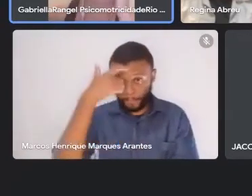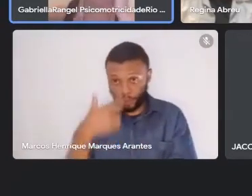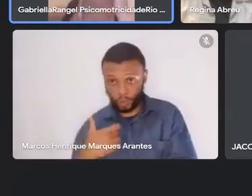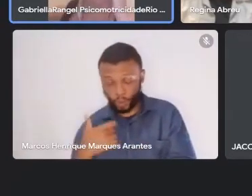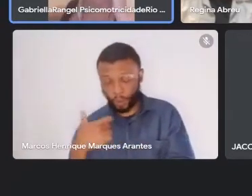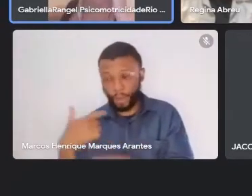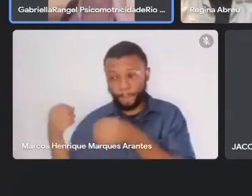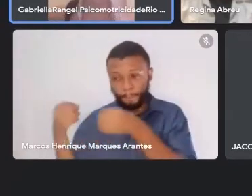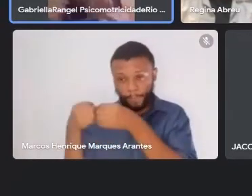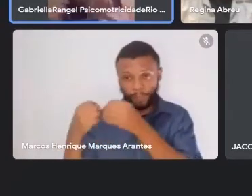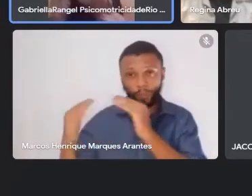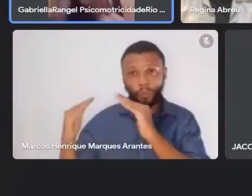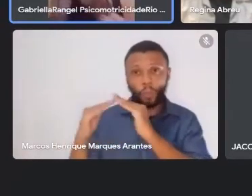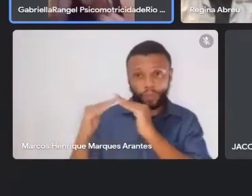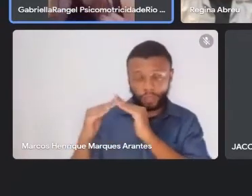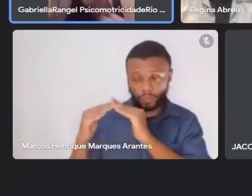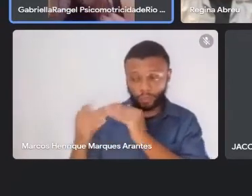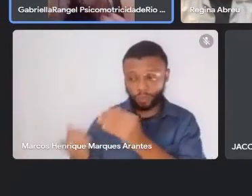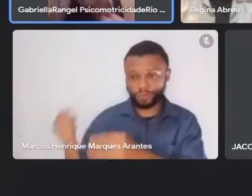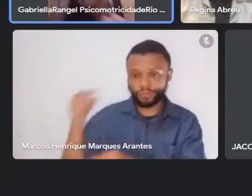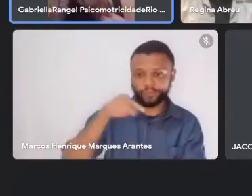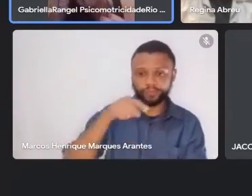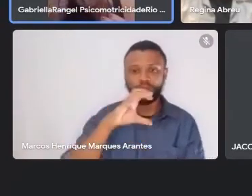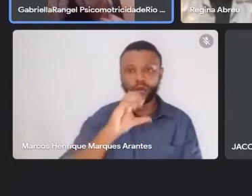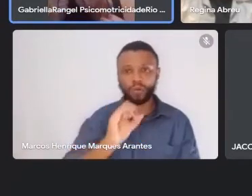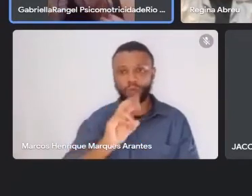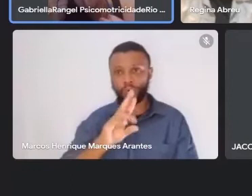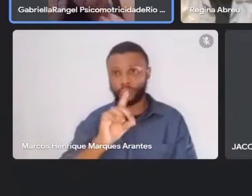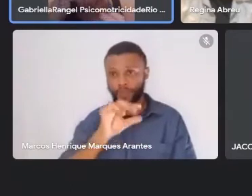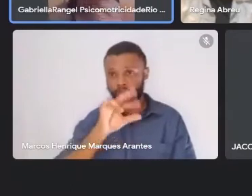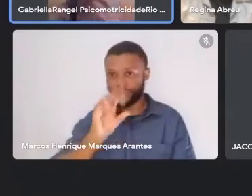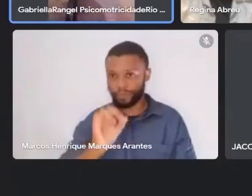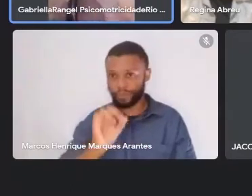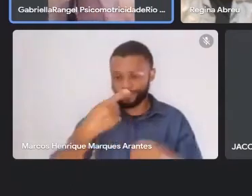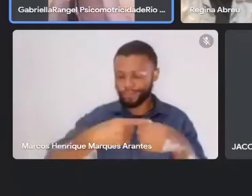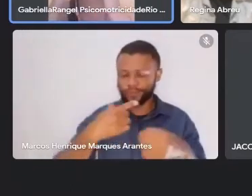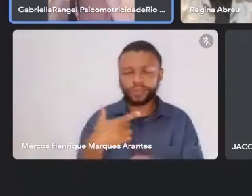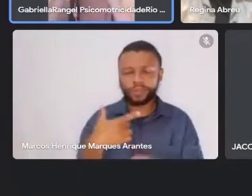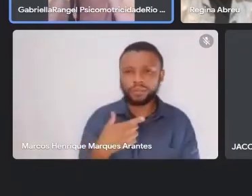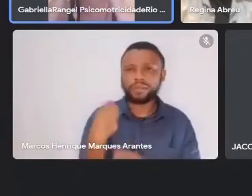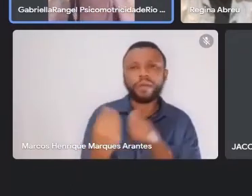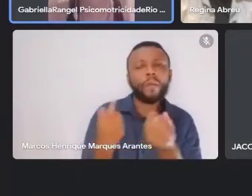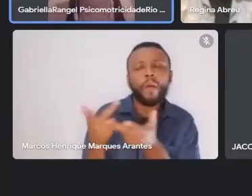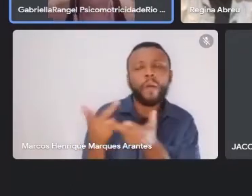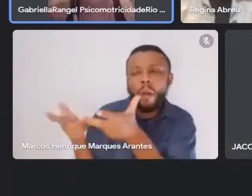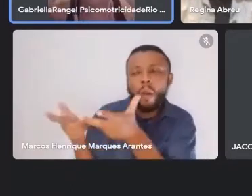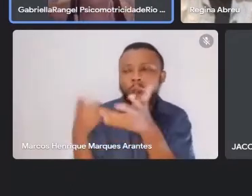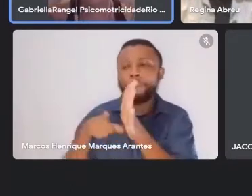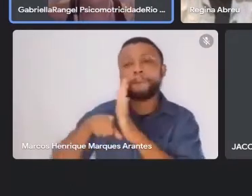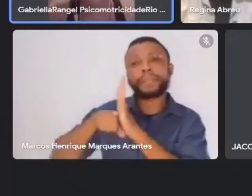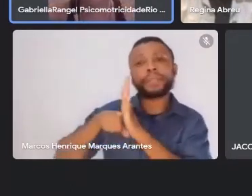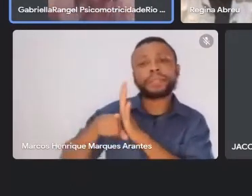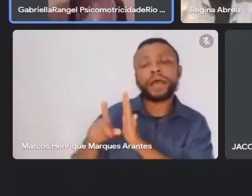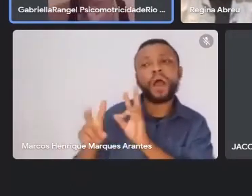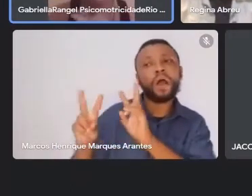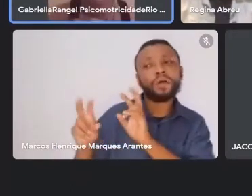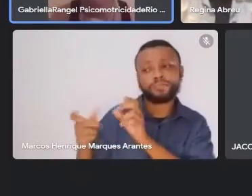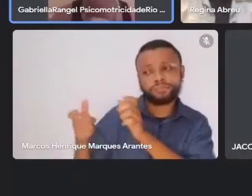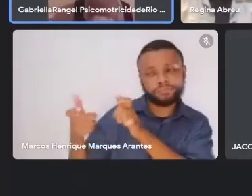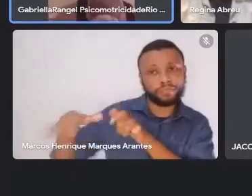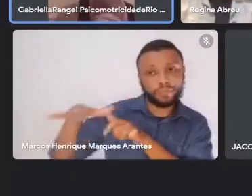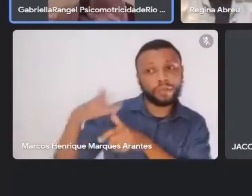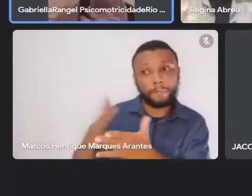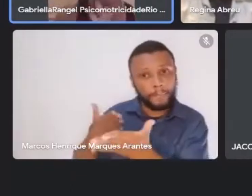em Cordeiro, eu falei, bom, deixa eu ver como é que é aquela região, né, bom, passei no concurso, muito bem,